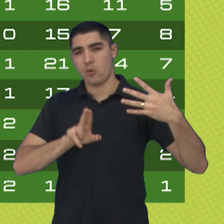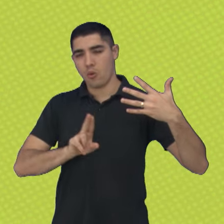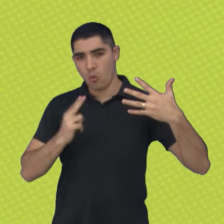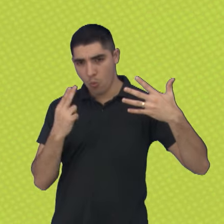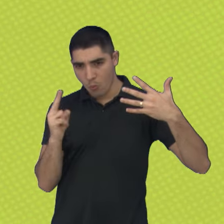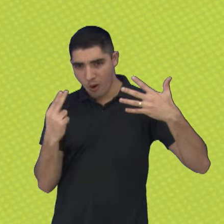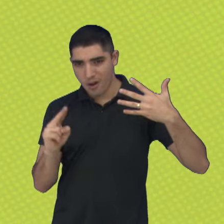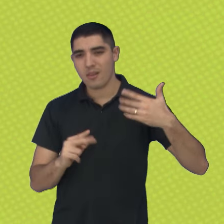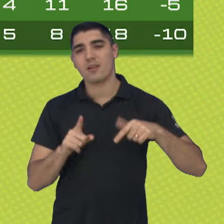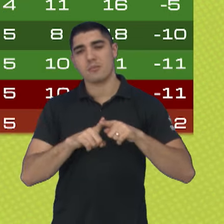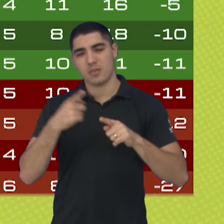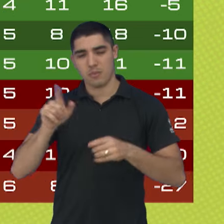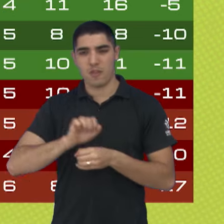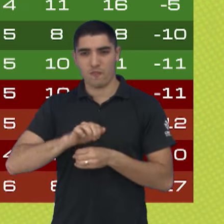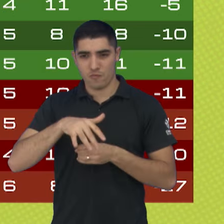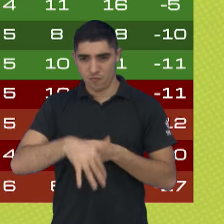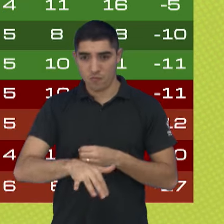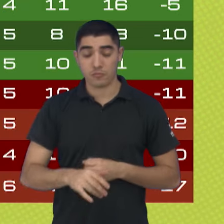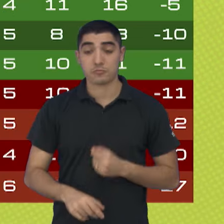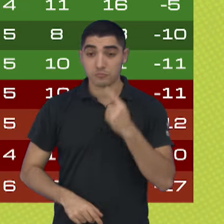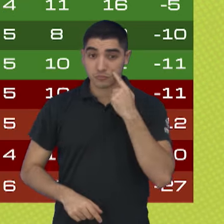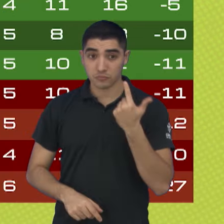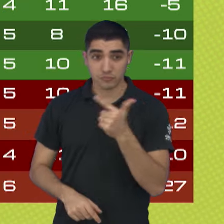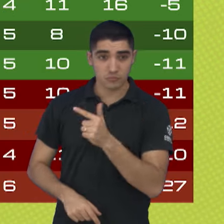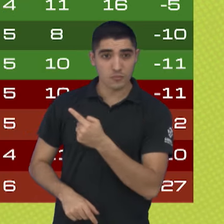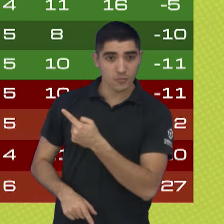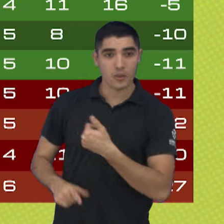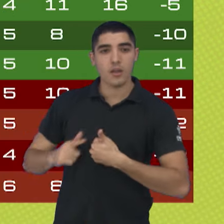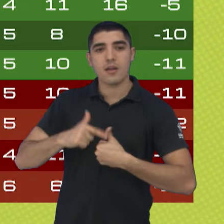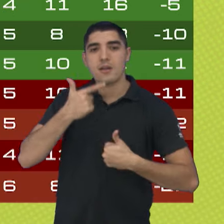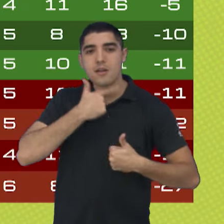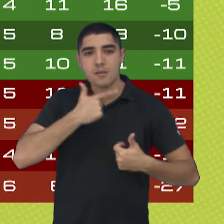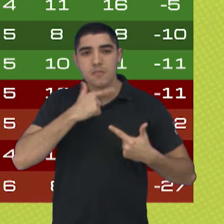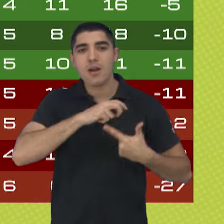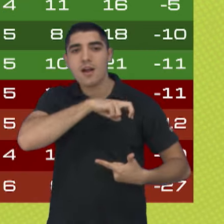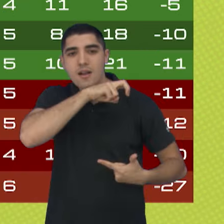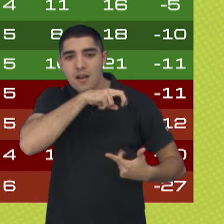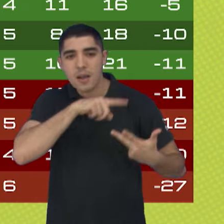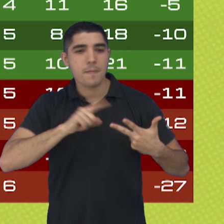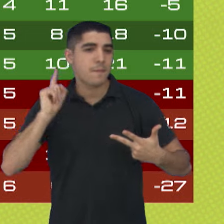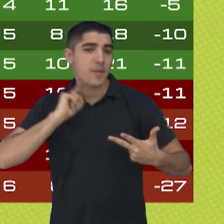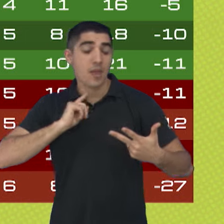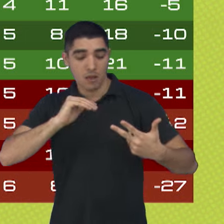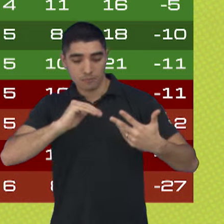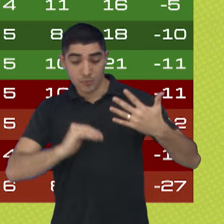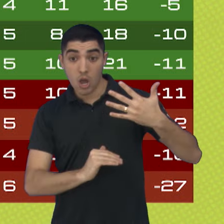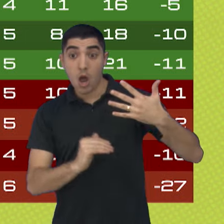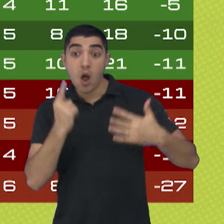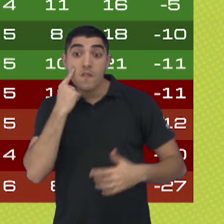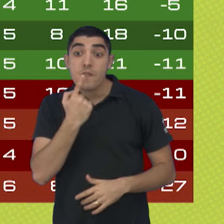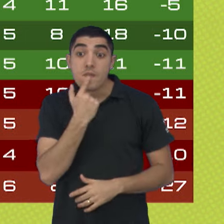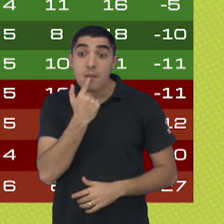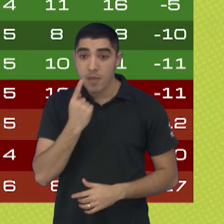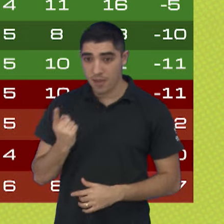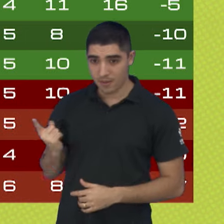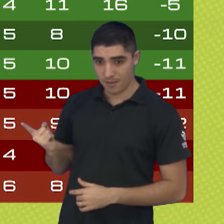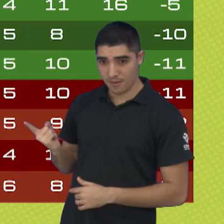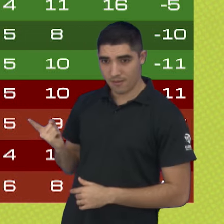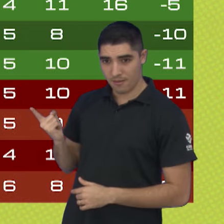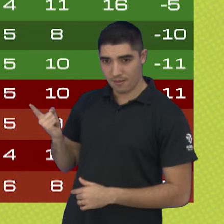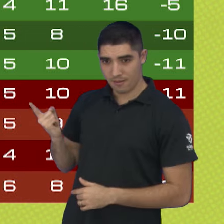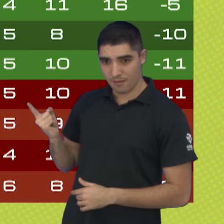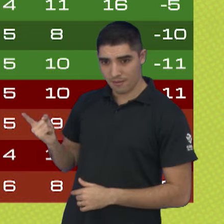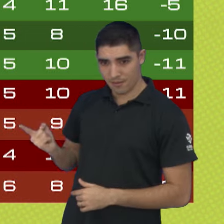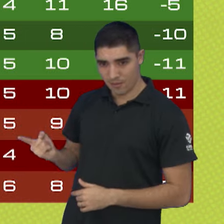Virando a tabela, a gente olha ali, Campo Morão, Cascavel, Minas, aí lá embaixo, aqueles quatro vermelhinhos ali, ó. A gente vinha informando que os quatro